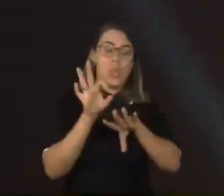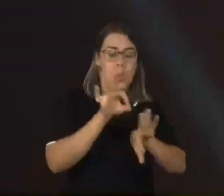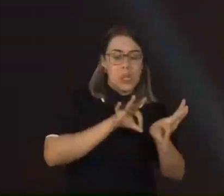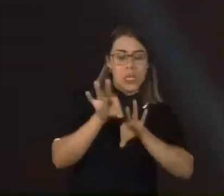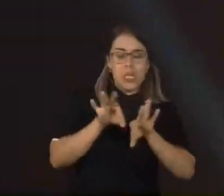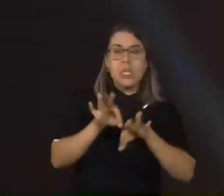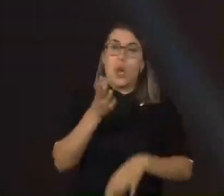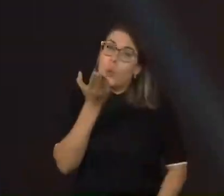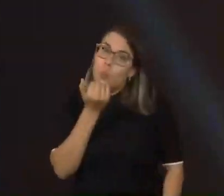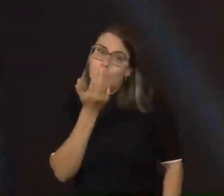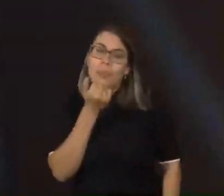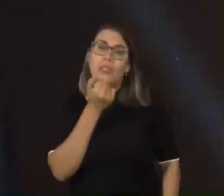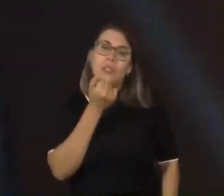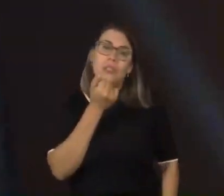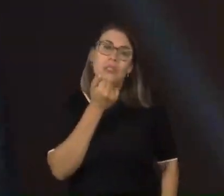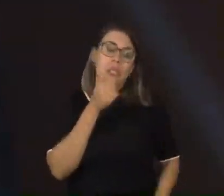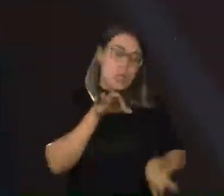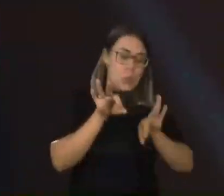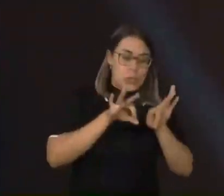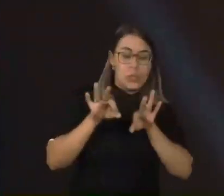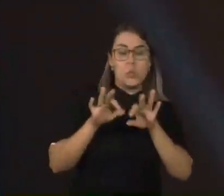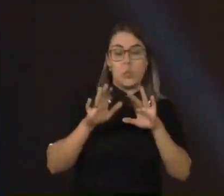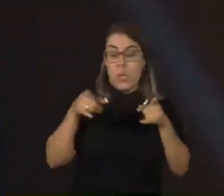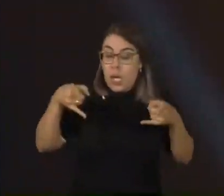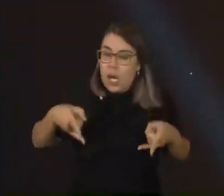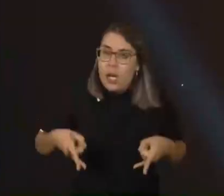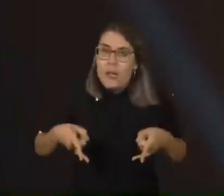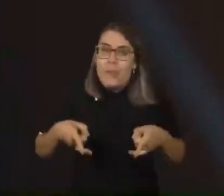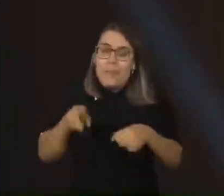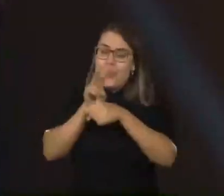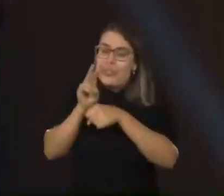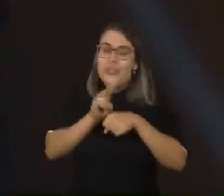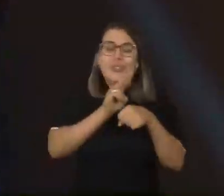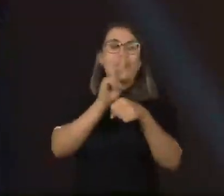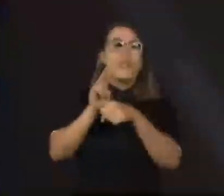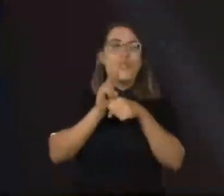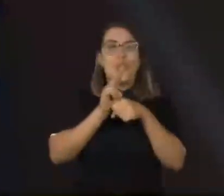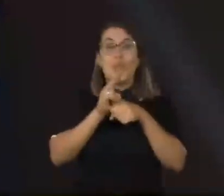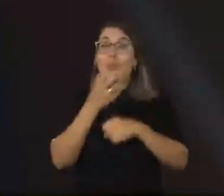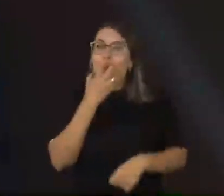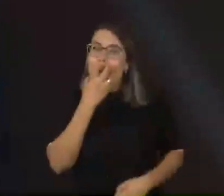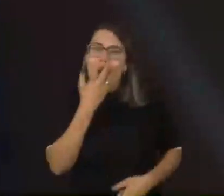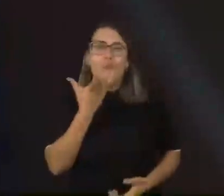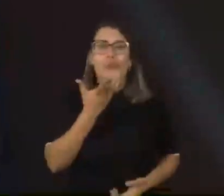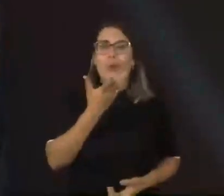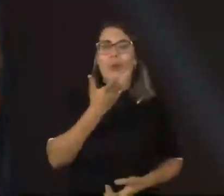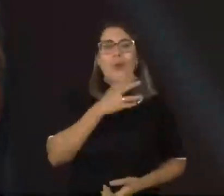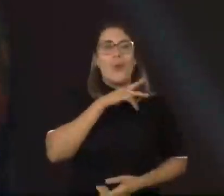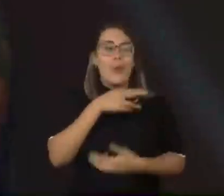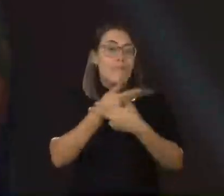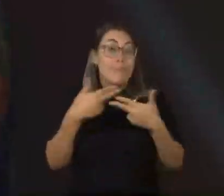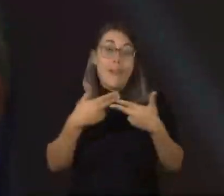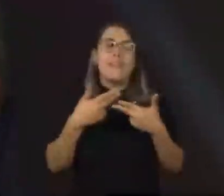lanche, arrumando a sua cama, cuidando do seu bichinho de estimação. Então, aqui na própria descrição das fotos, acho que